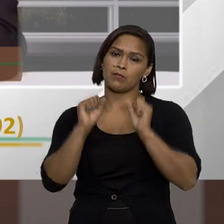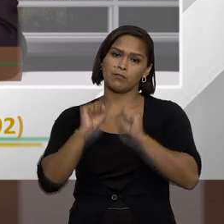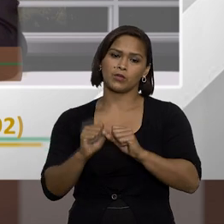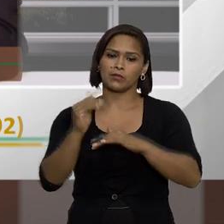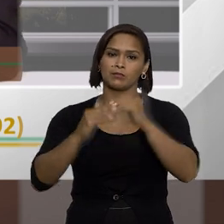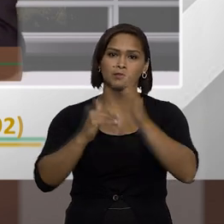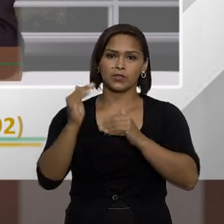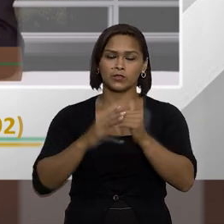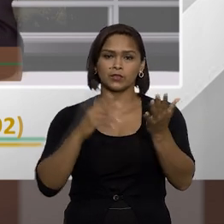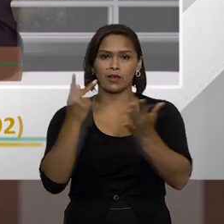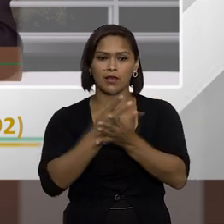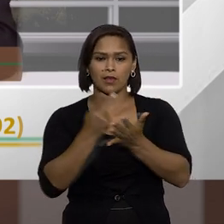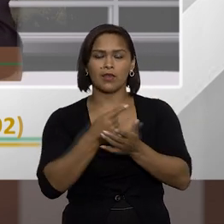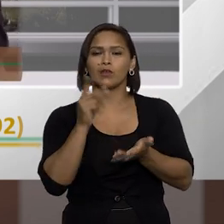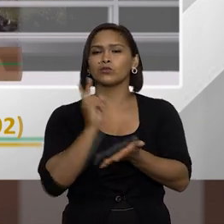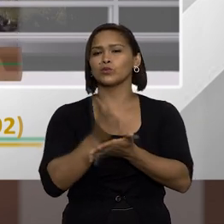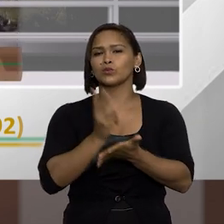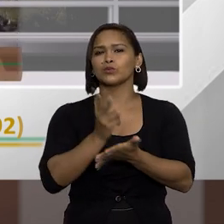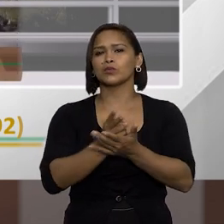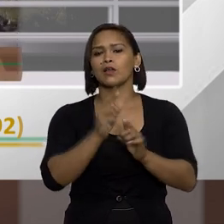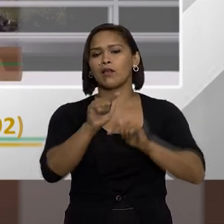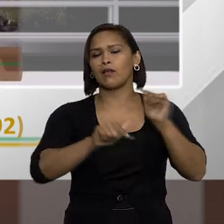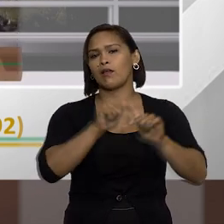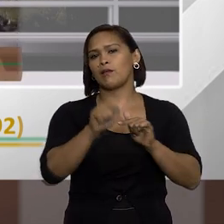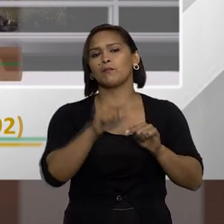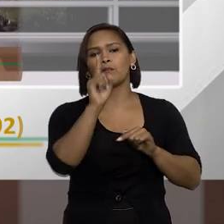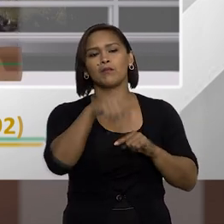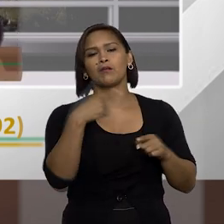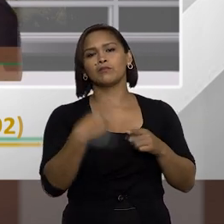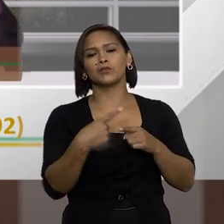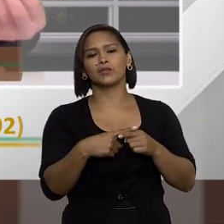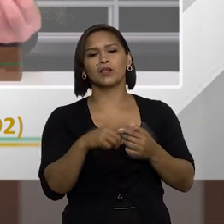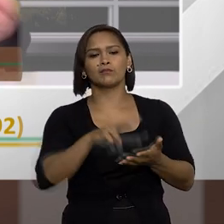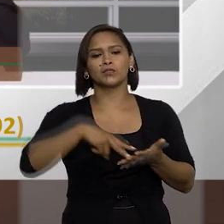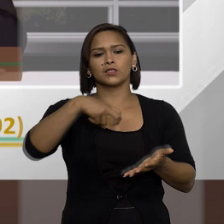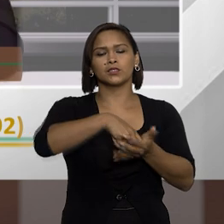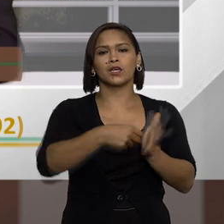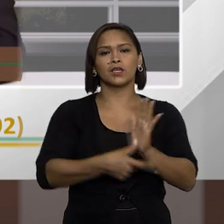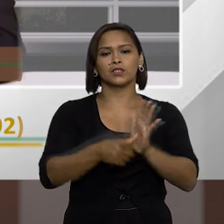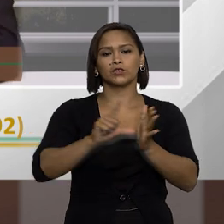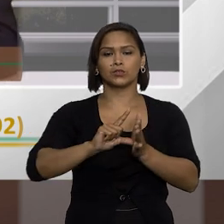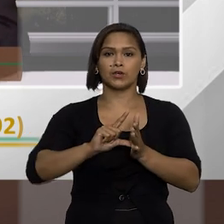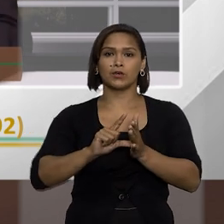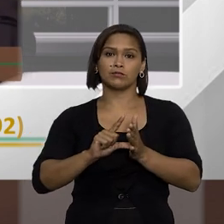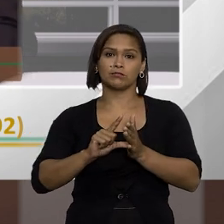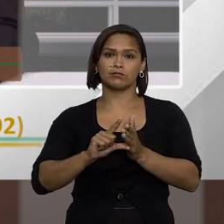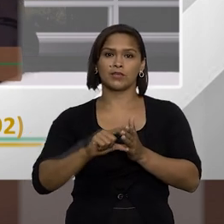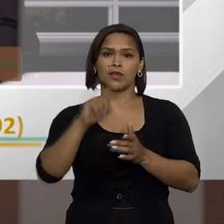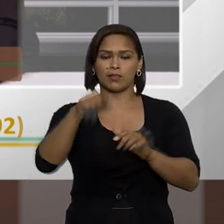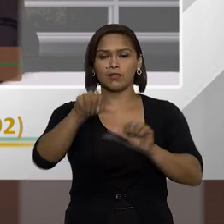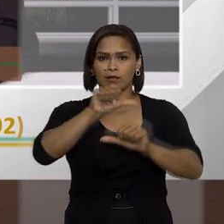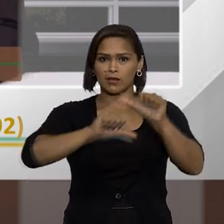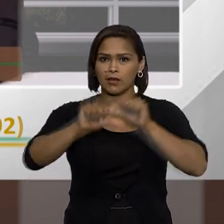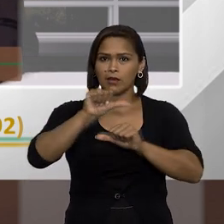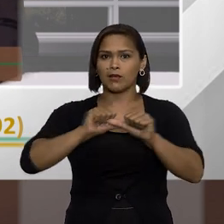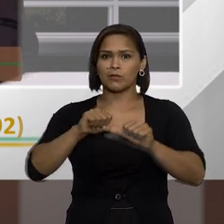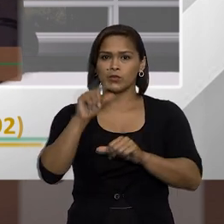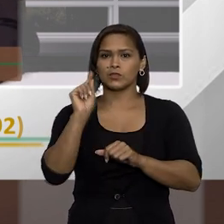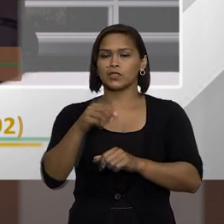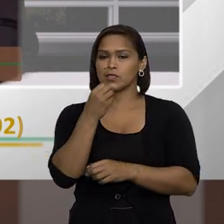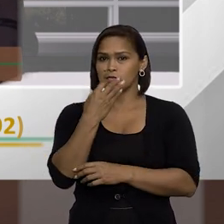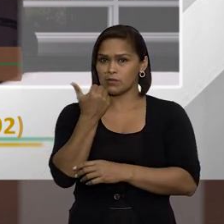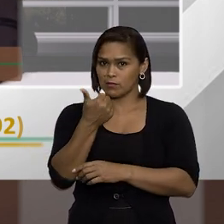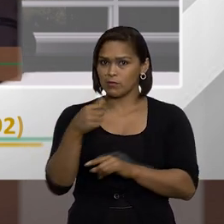podendo praticar atos ímprobos e continuaria naquela função porque a penalidade alcançou só o anterior então essa é uma das mudanças que